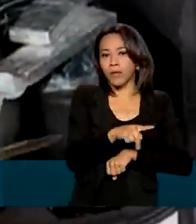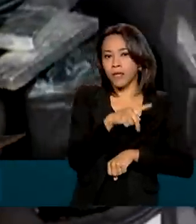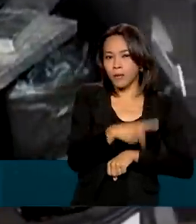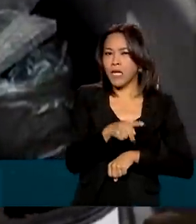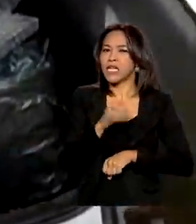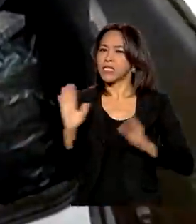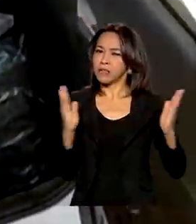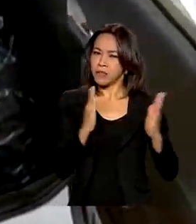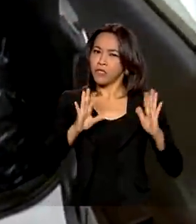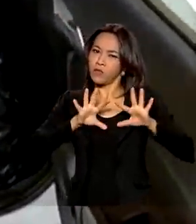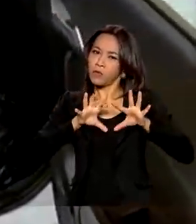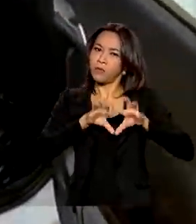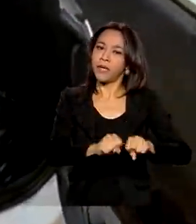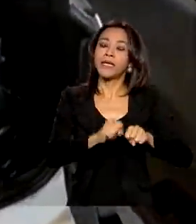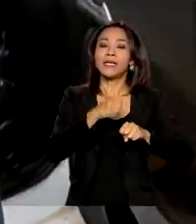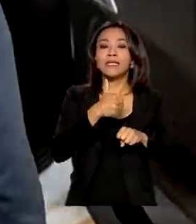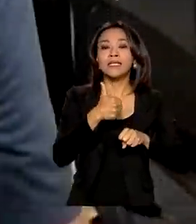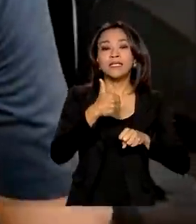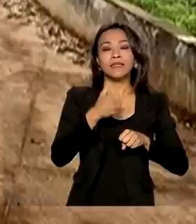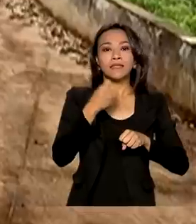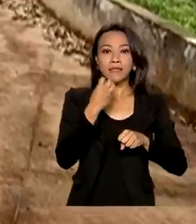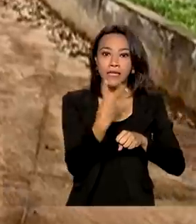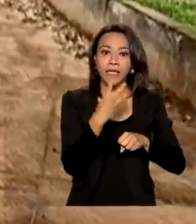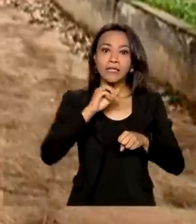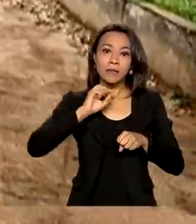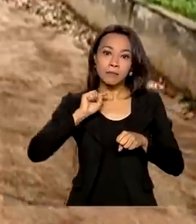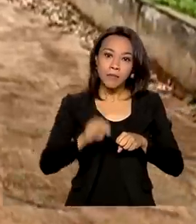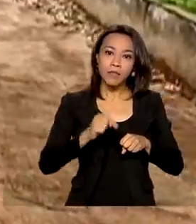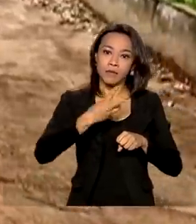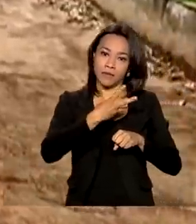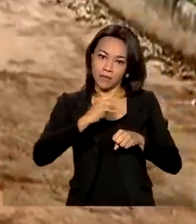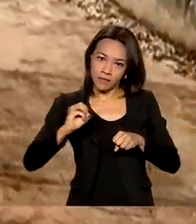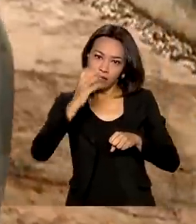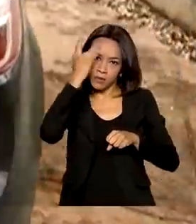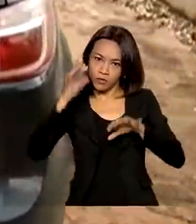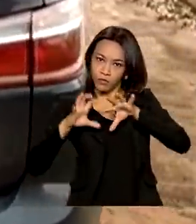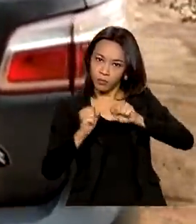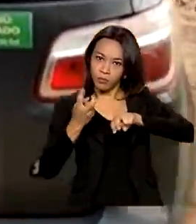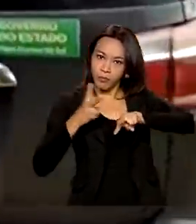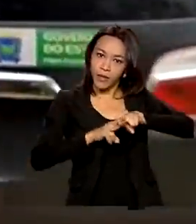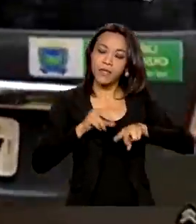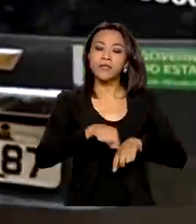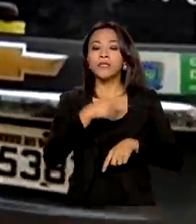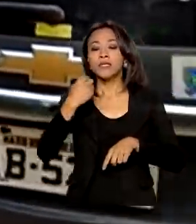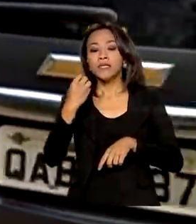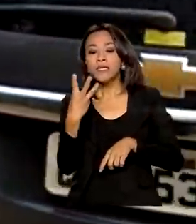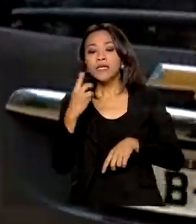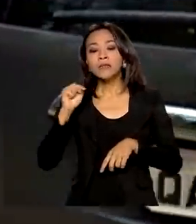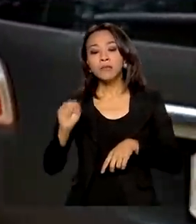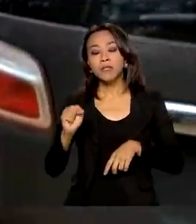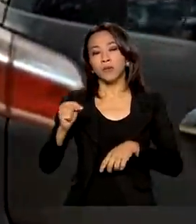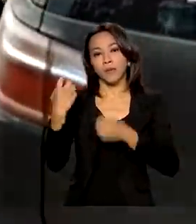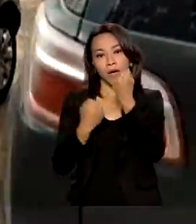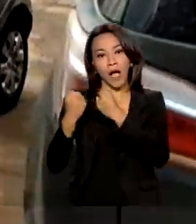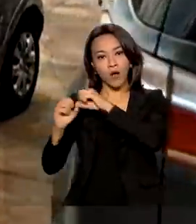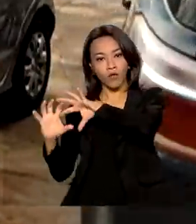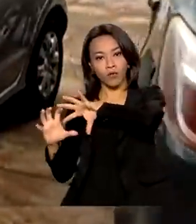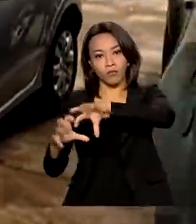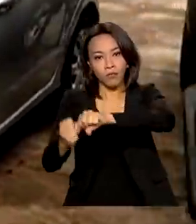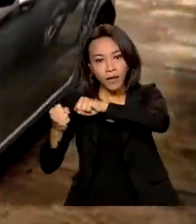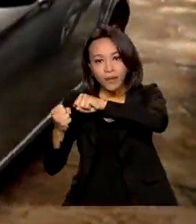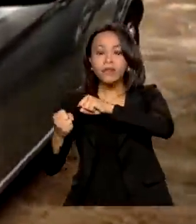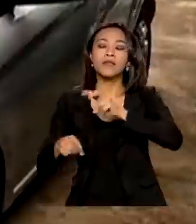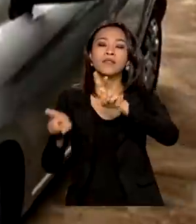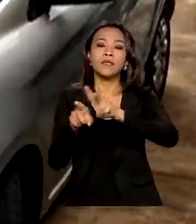foram presas mais de 3.300 pessoas e apreendidos cerca de 3.000 veículos, mais de